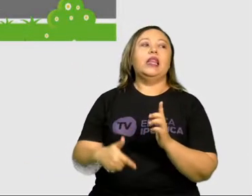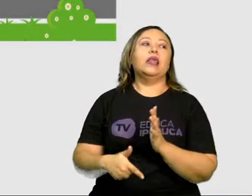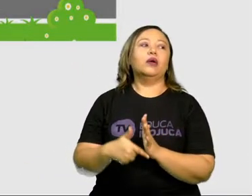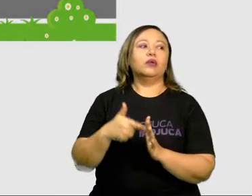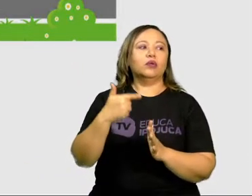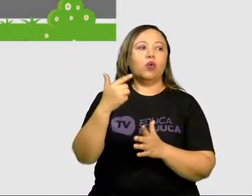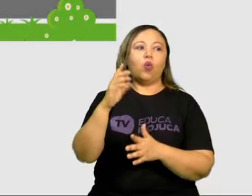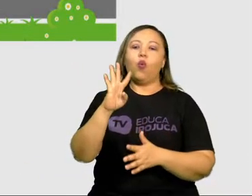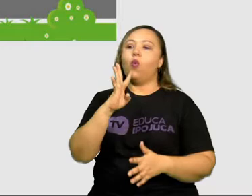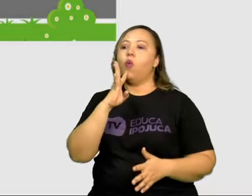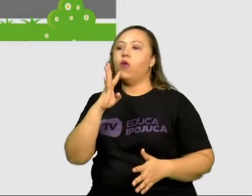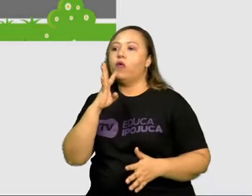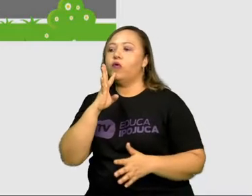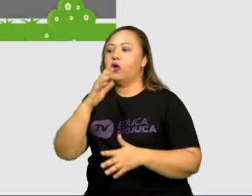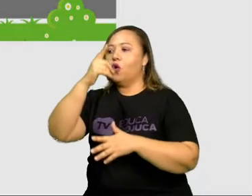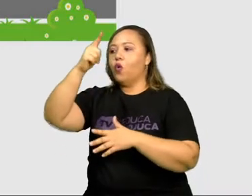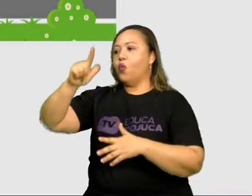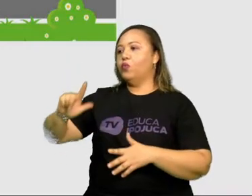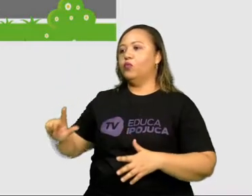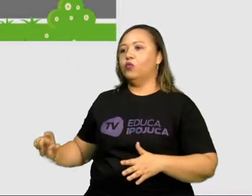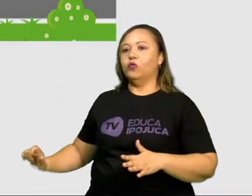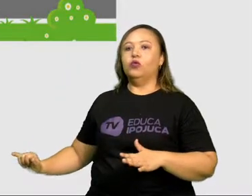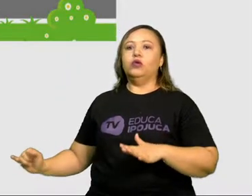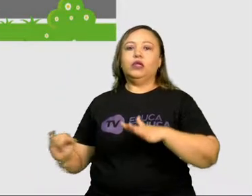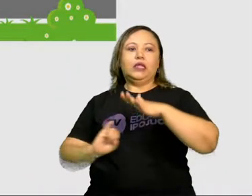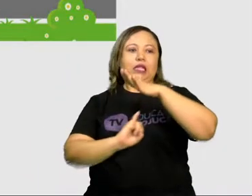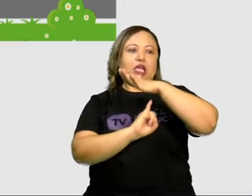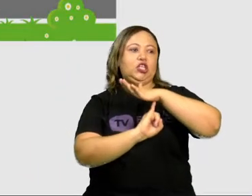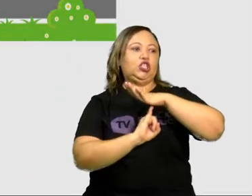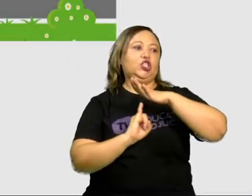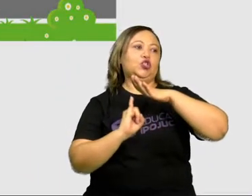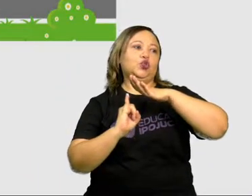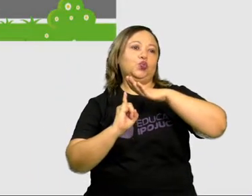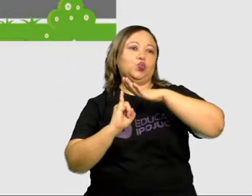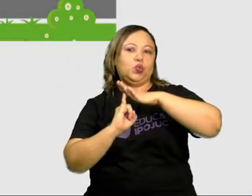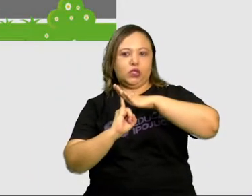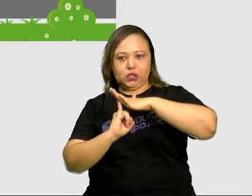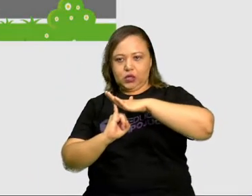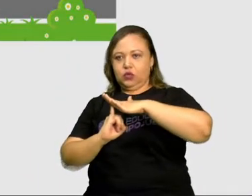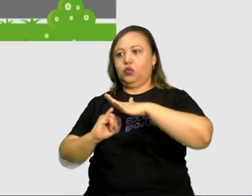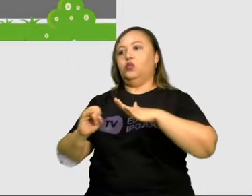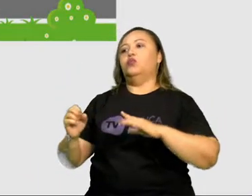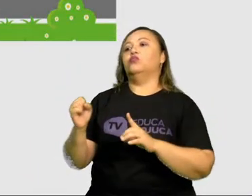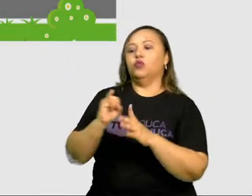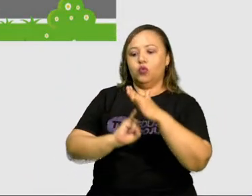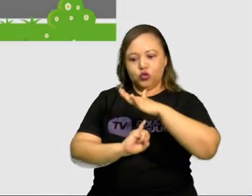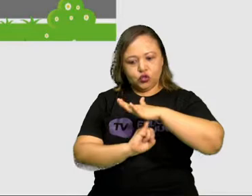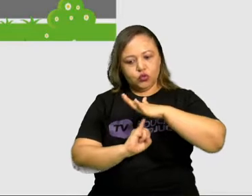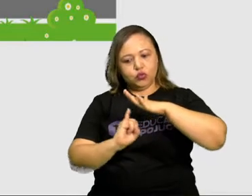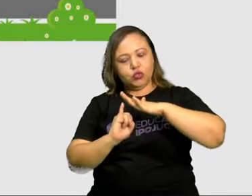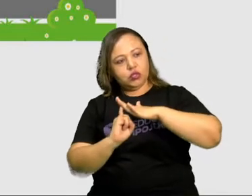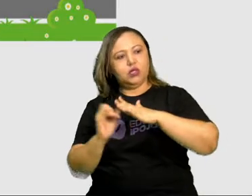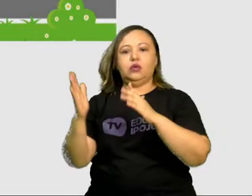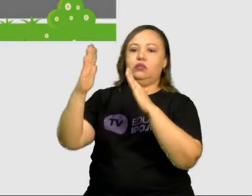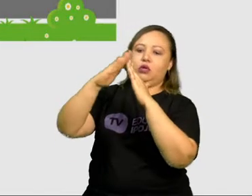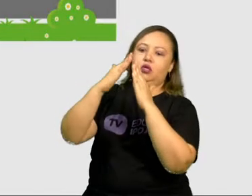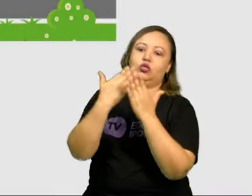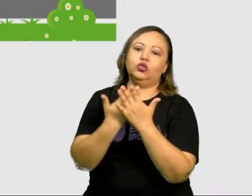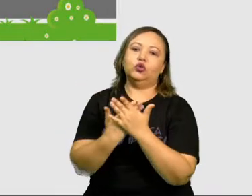qual ele conhece outras instituições sociais. Como a escola, o trabalho e o Estado.